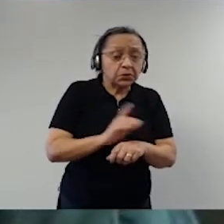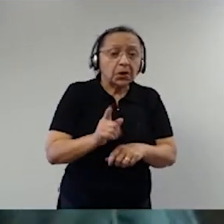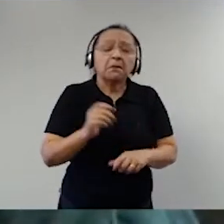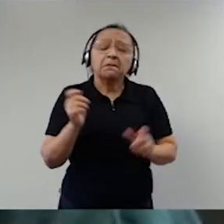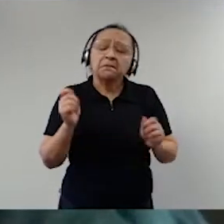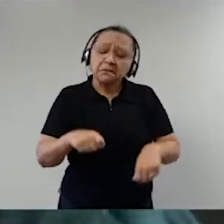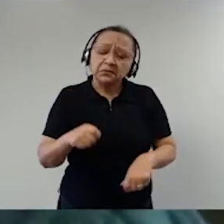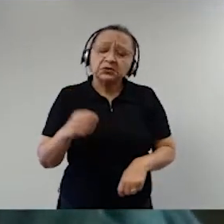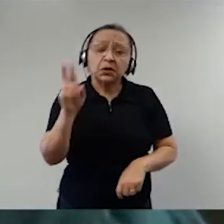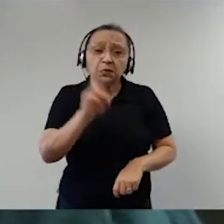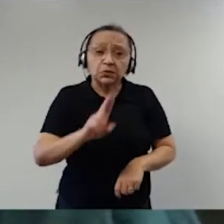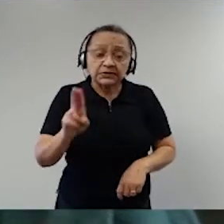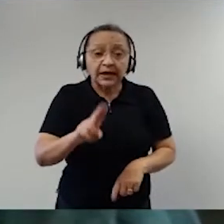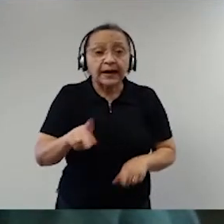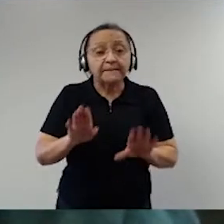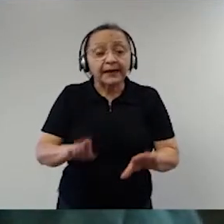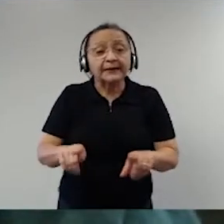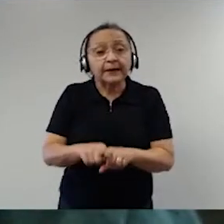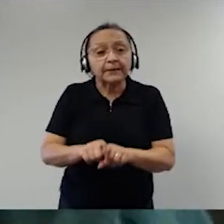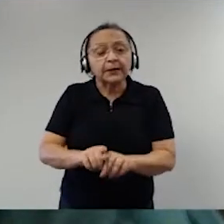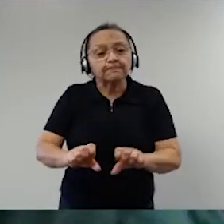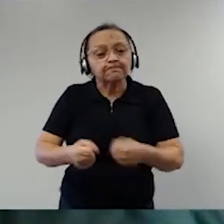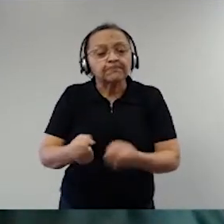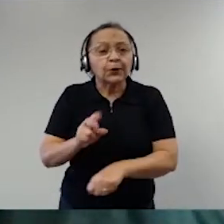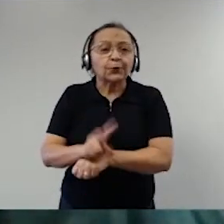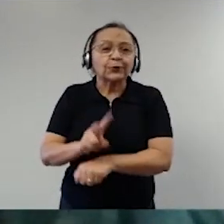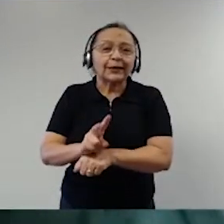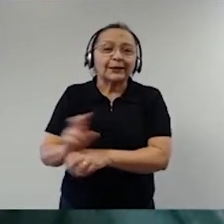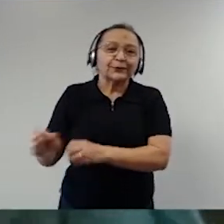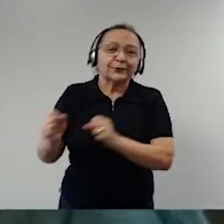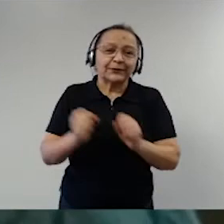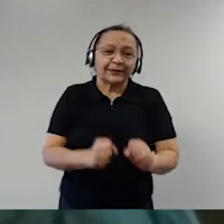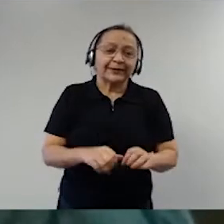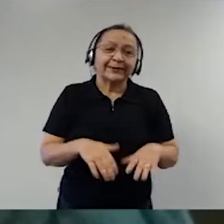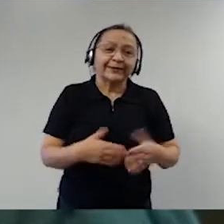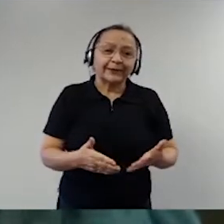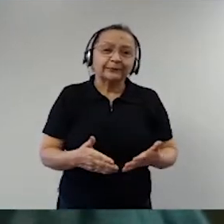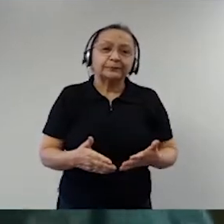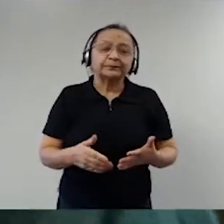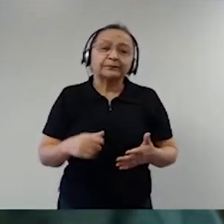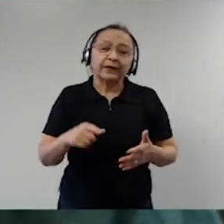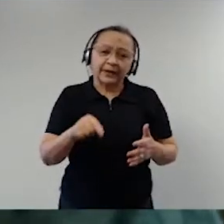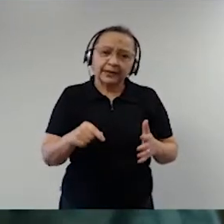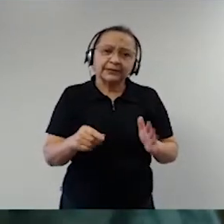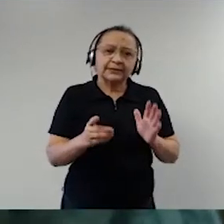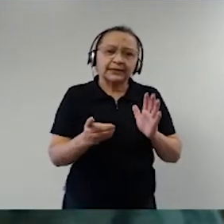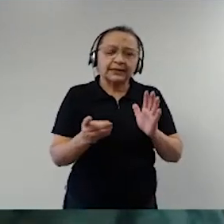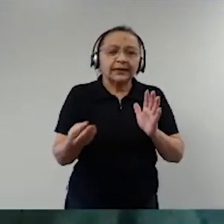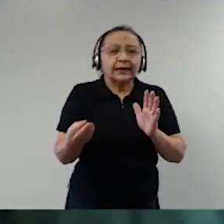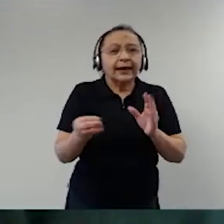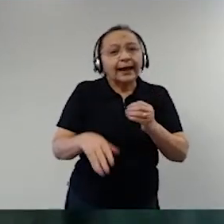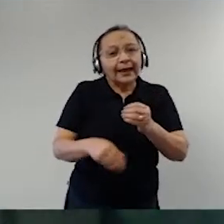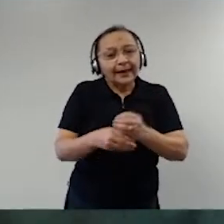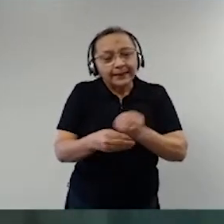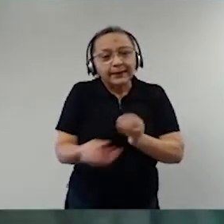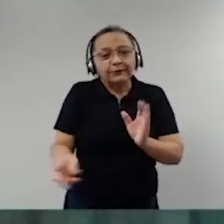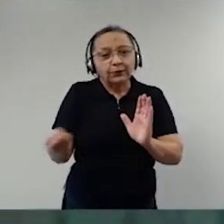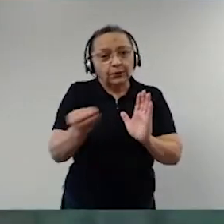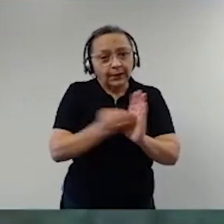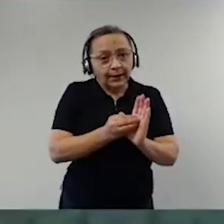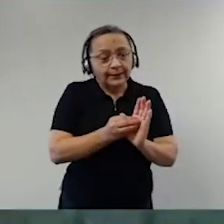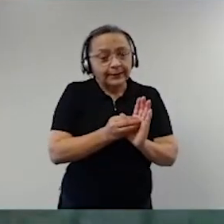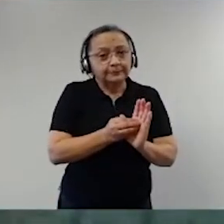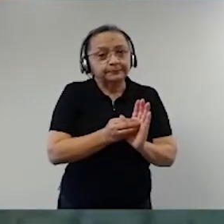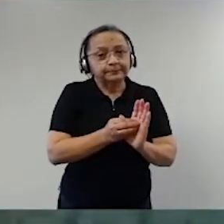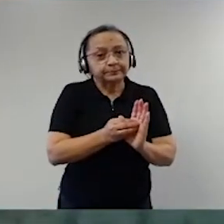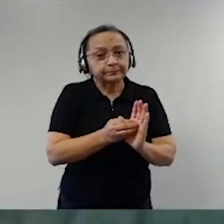utilizar no zelar pelo seu poder. Então, esse dispositivo foi colocado lá em uma inversão